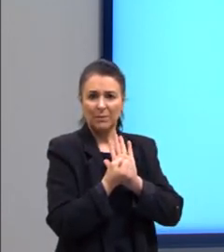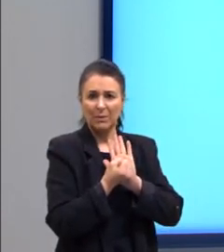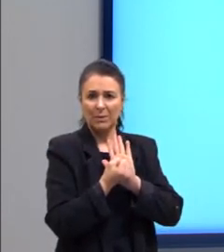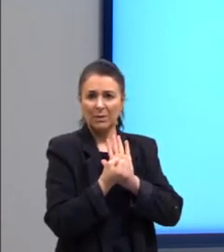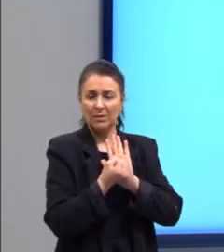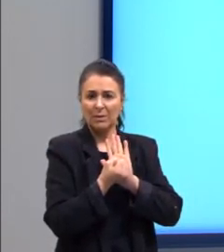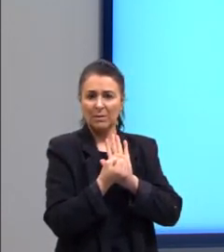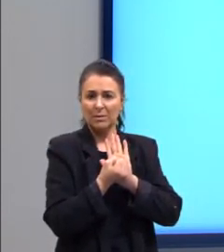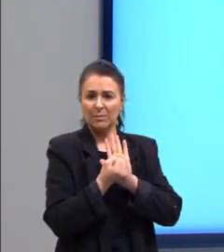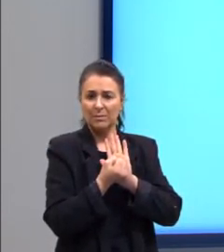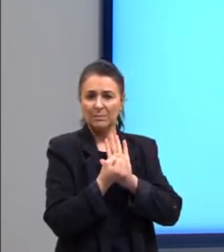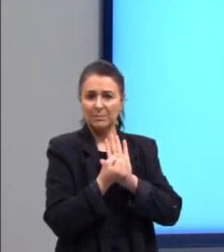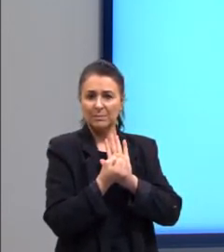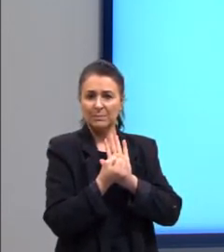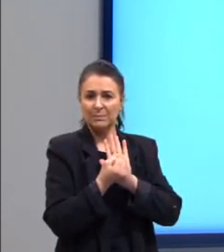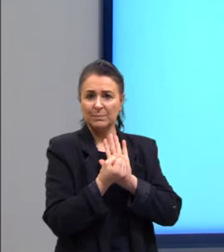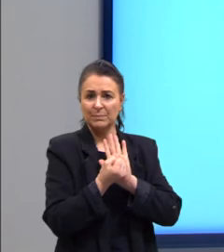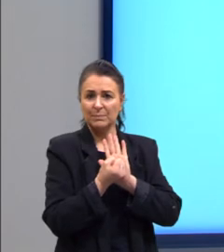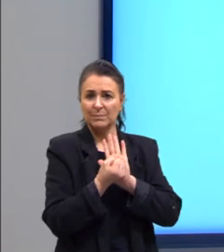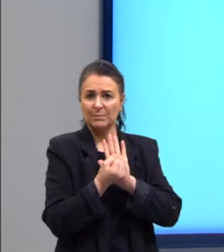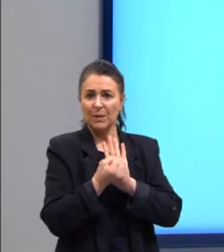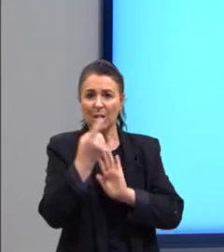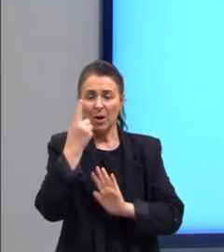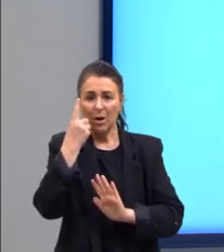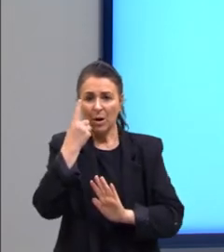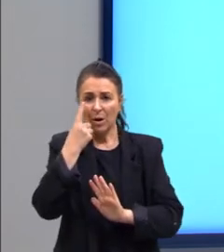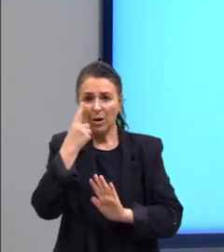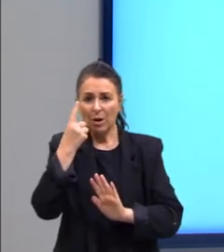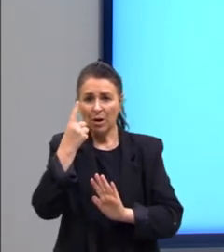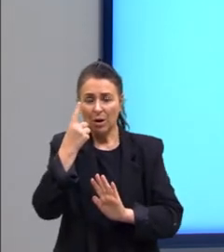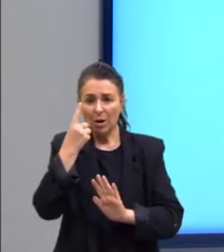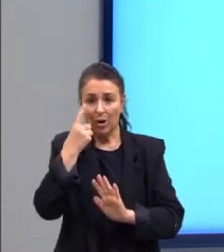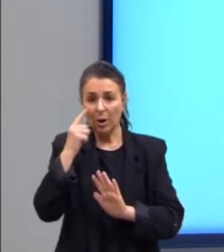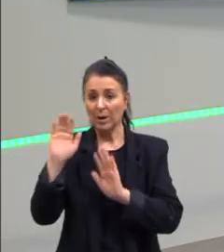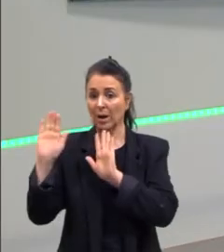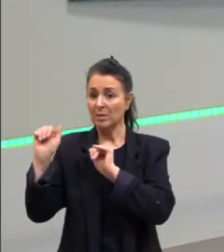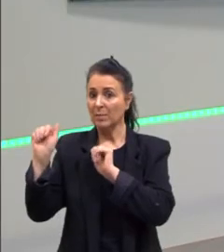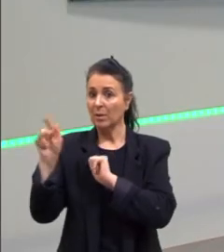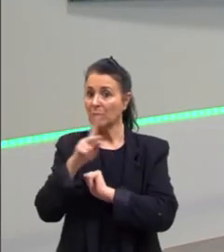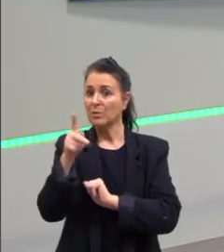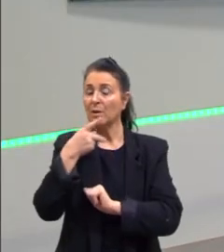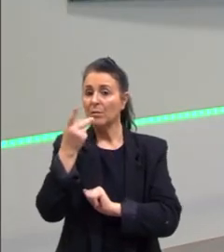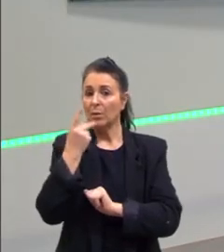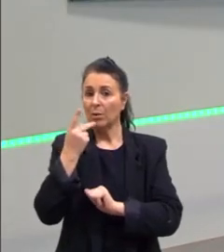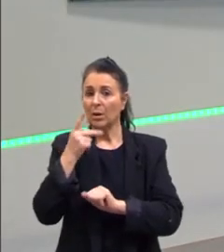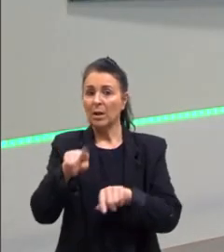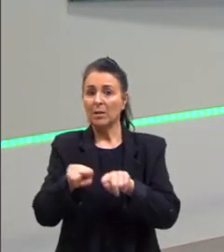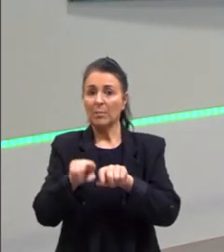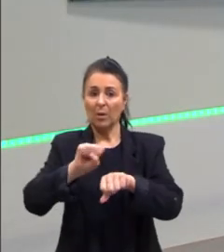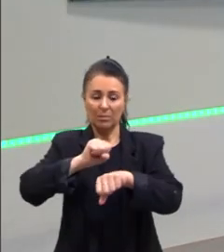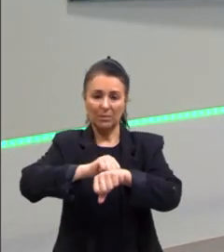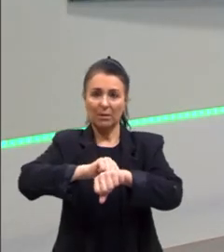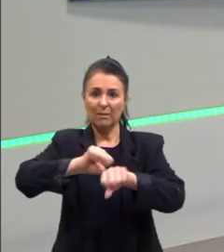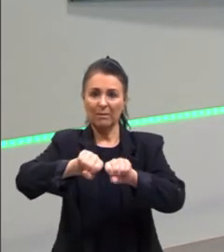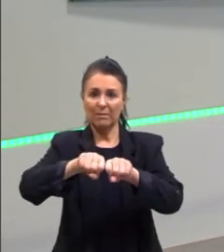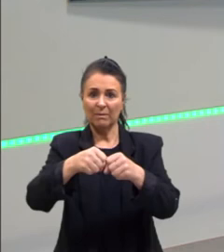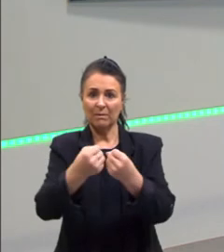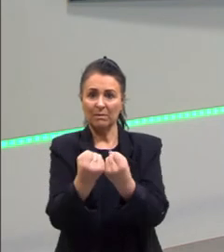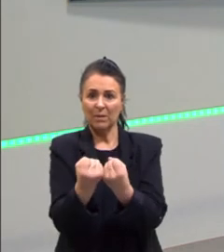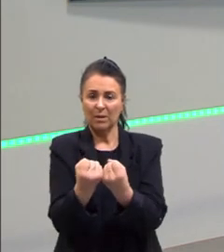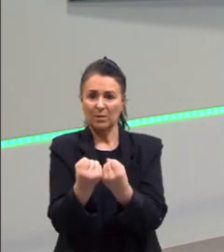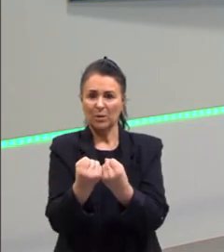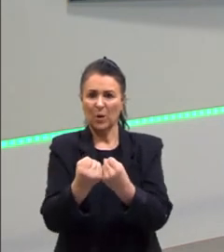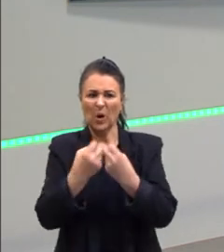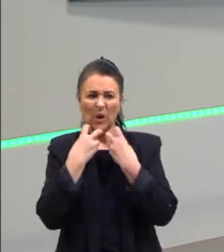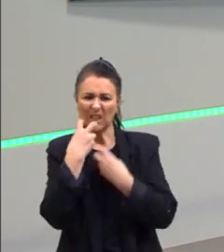Golpes, rotura, deu essos. Então, olha só, rotura deu essos é quando o osso se quebra. Aqui são insultos.